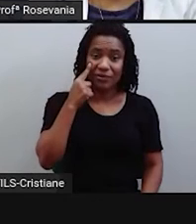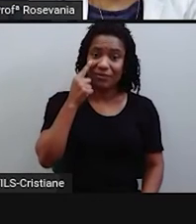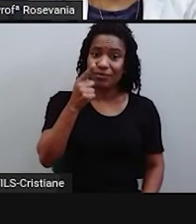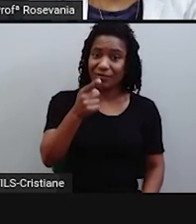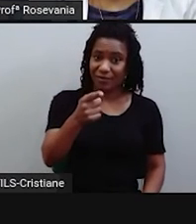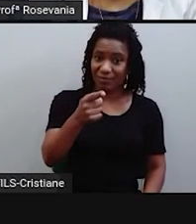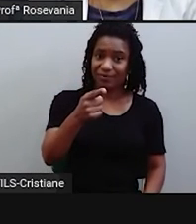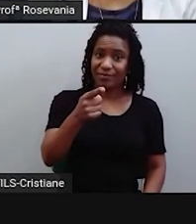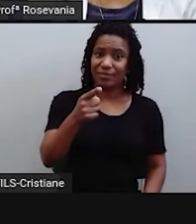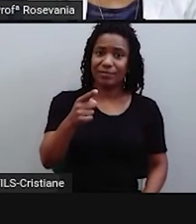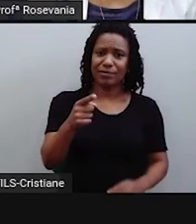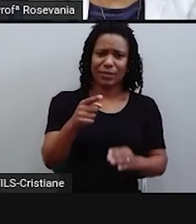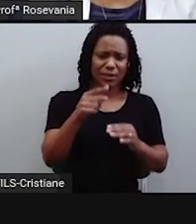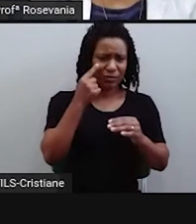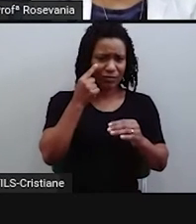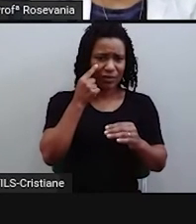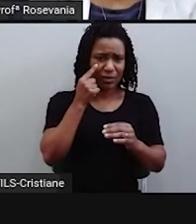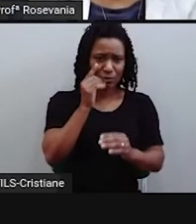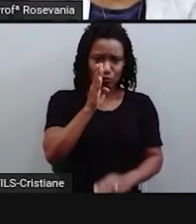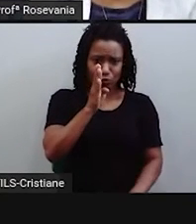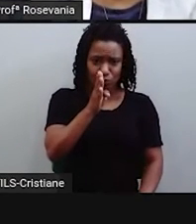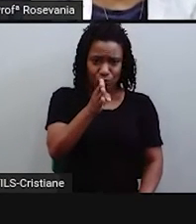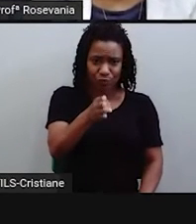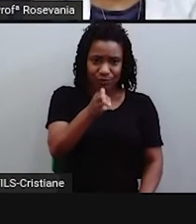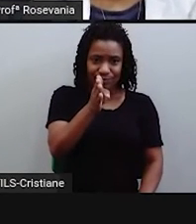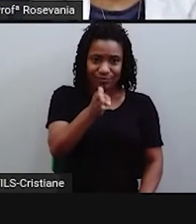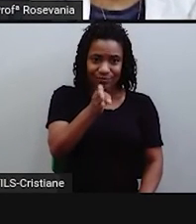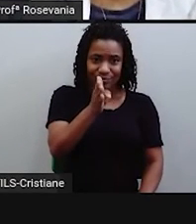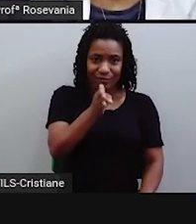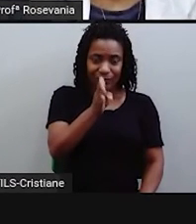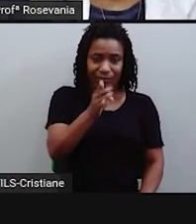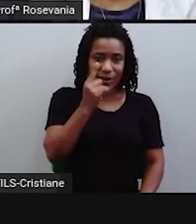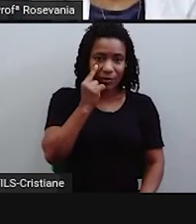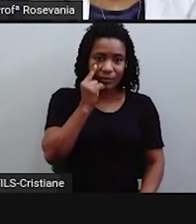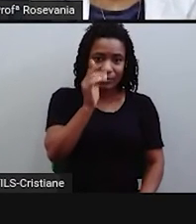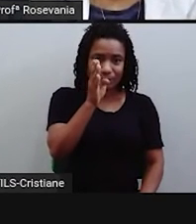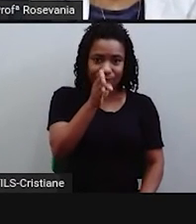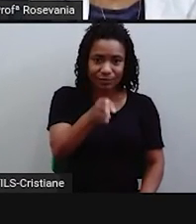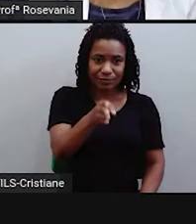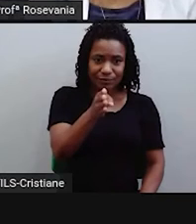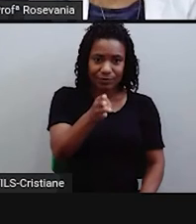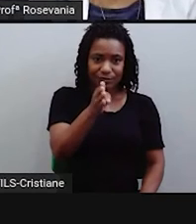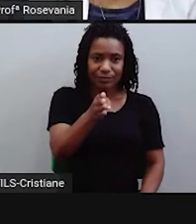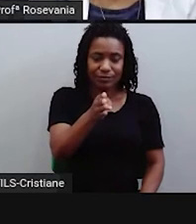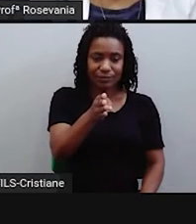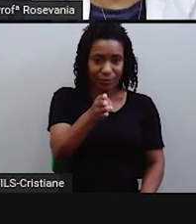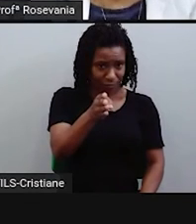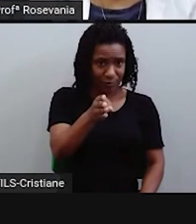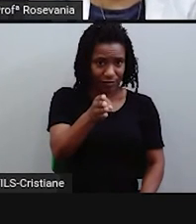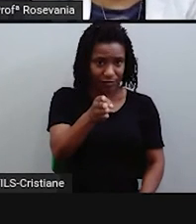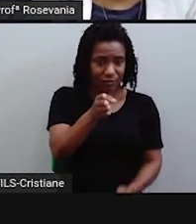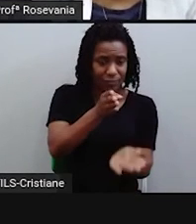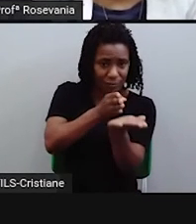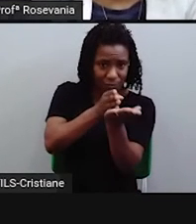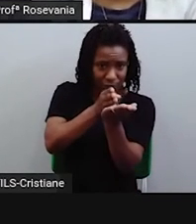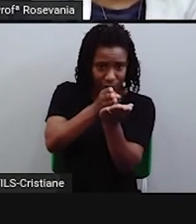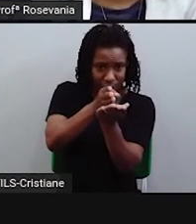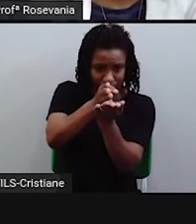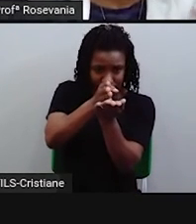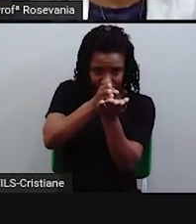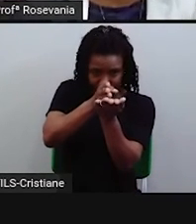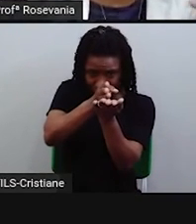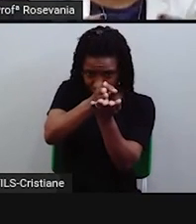linhazinha aqui da frente, essa linha, ela é, aqui, pronto, a linha tá ampliada aqui embaixo. Essa linha, ela é